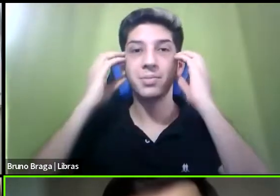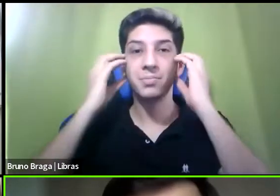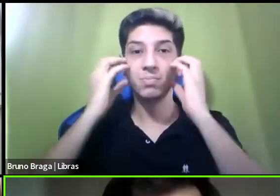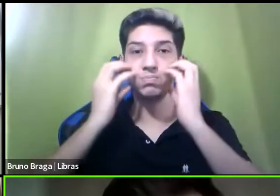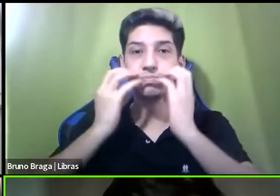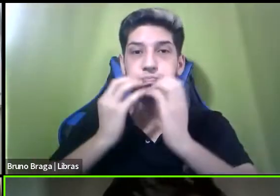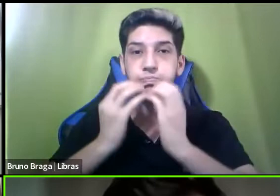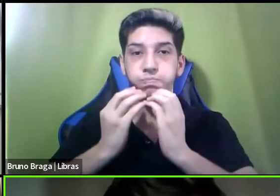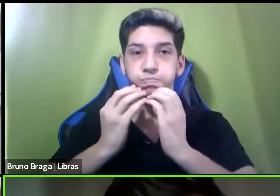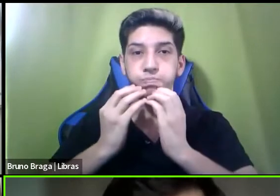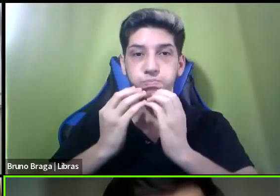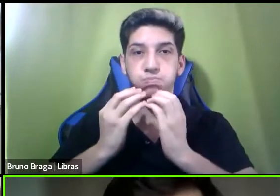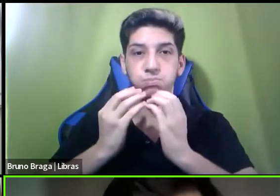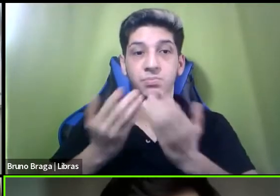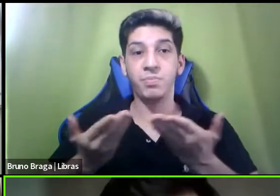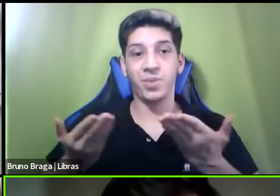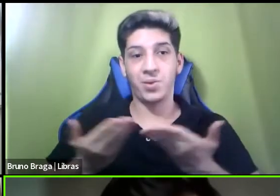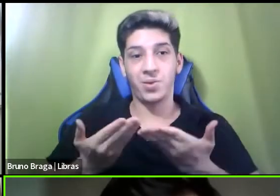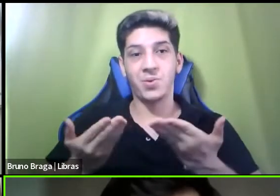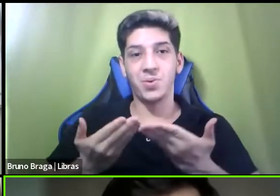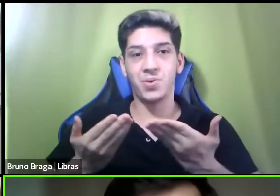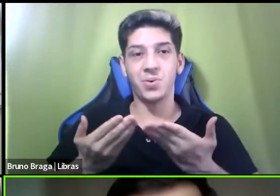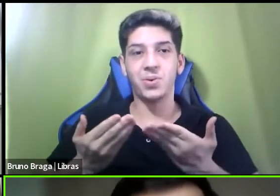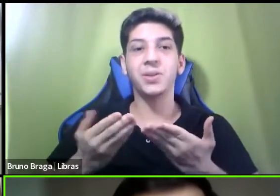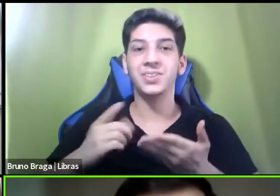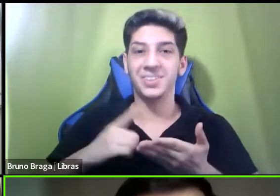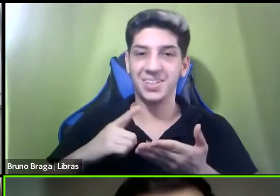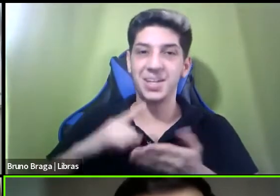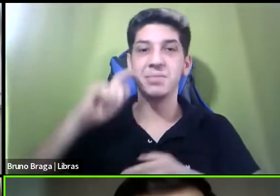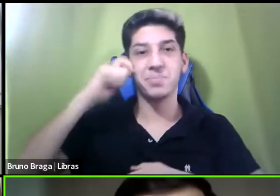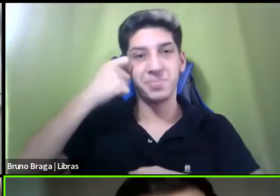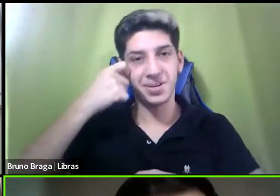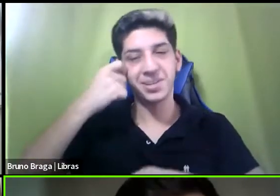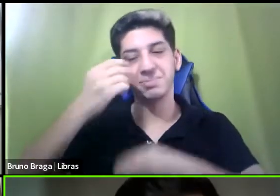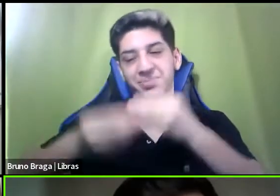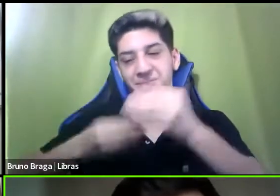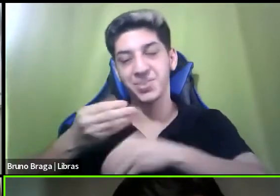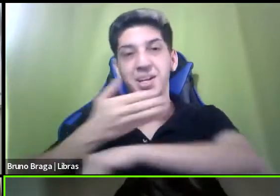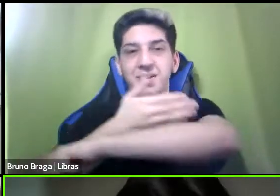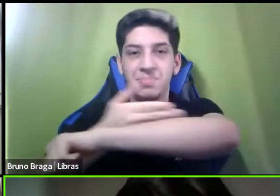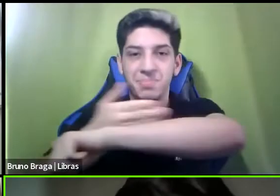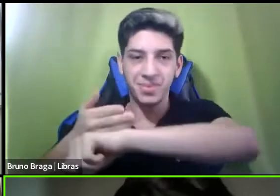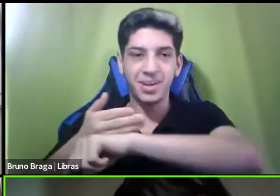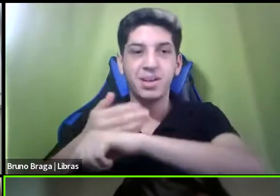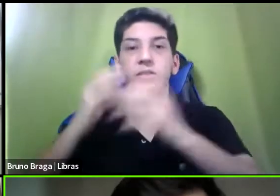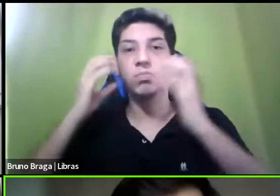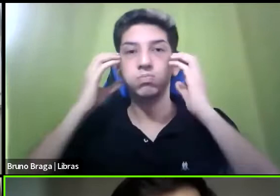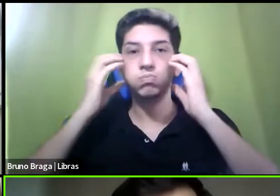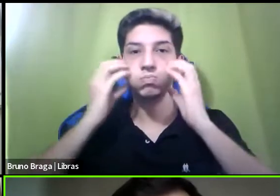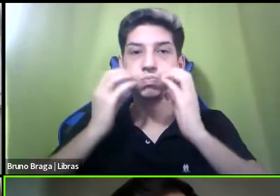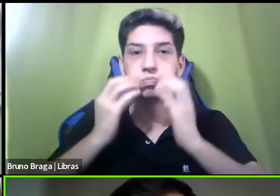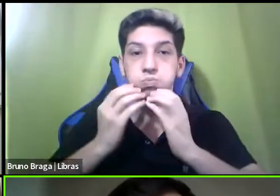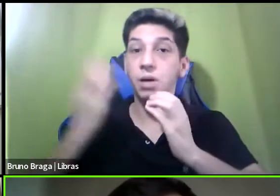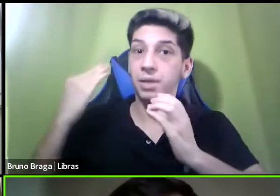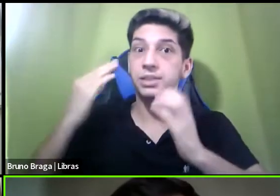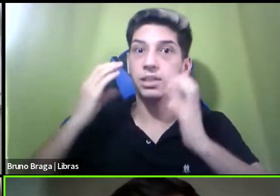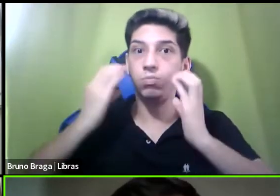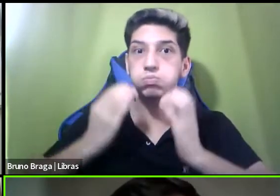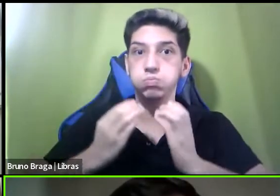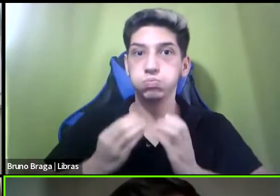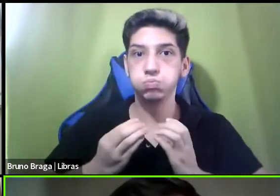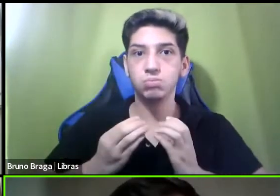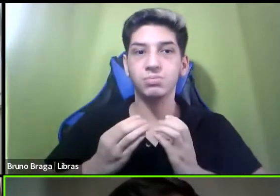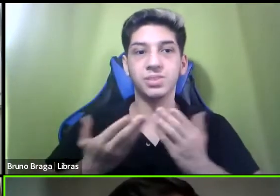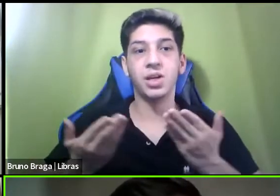hoje já preta e branca relativamente grande mas já foi maior estou